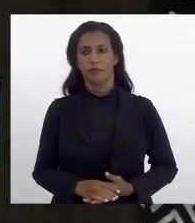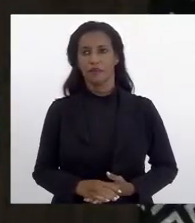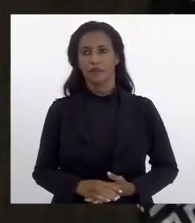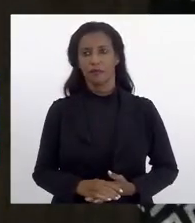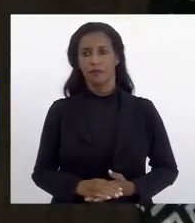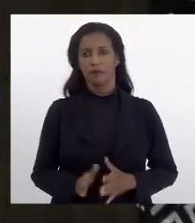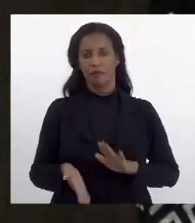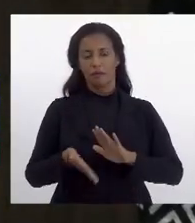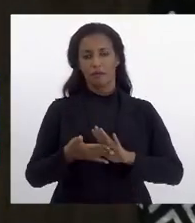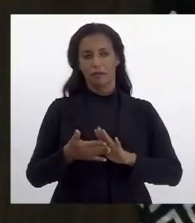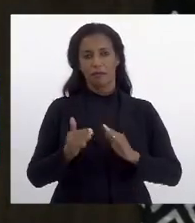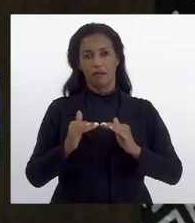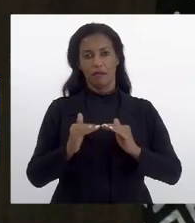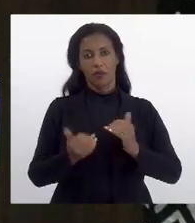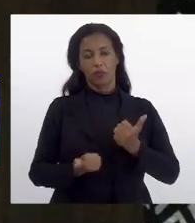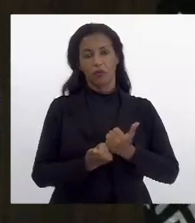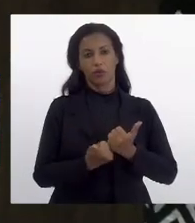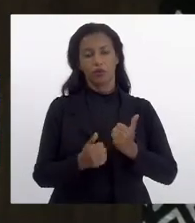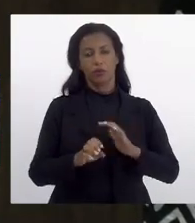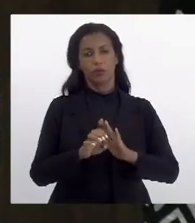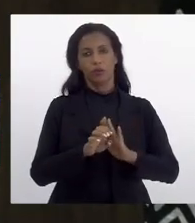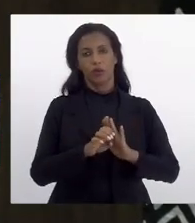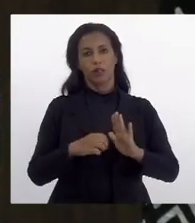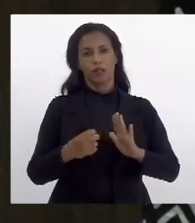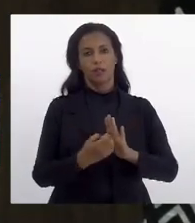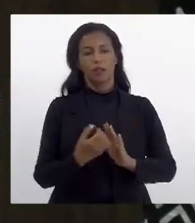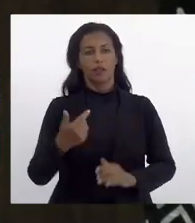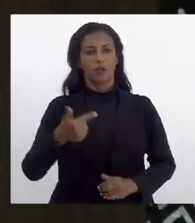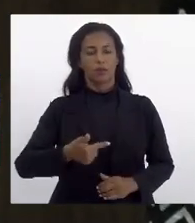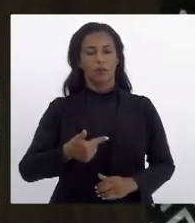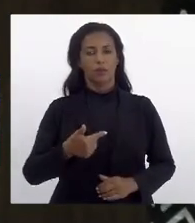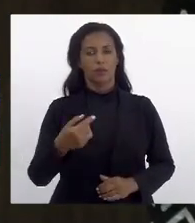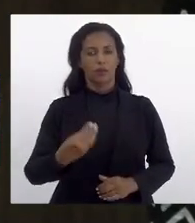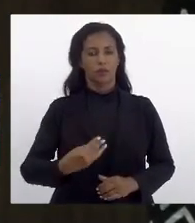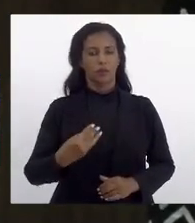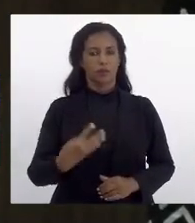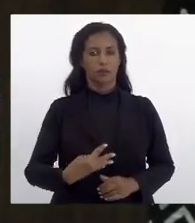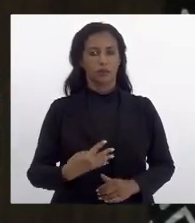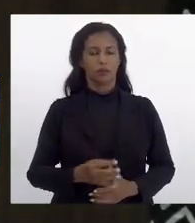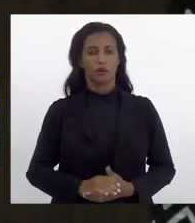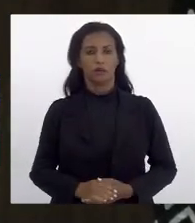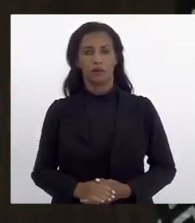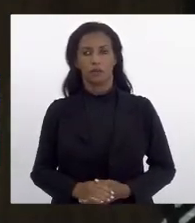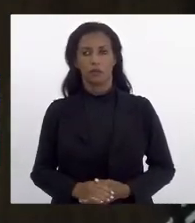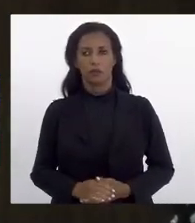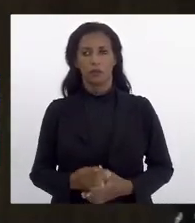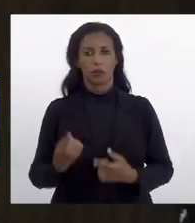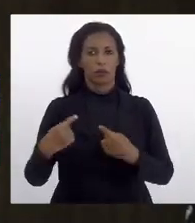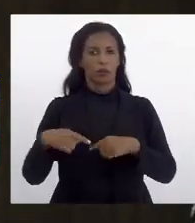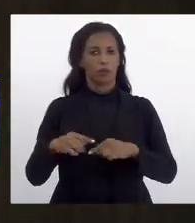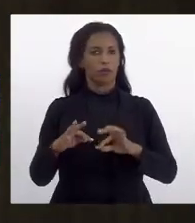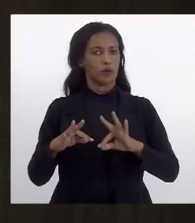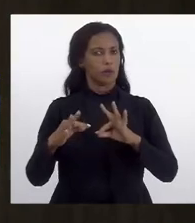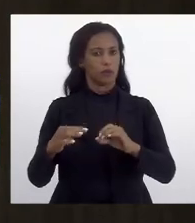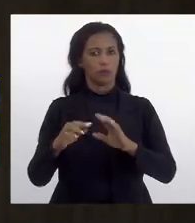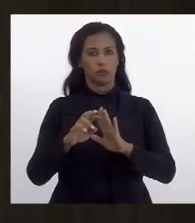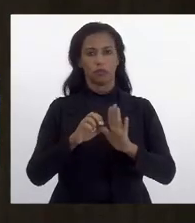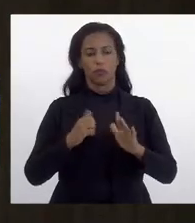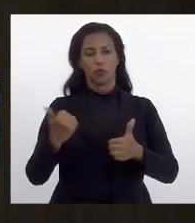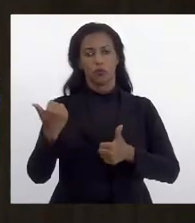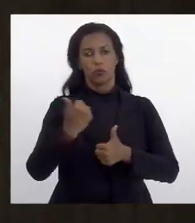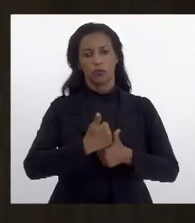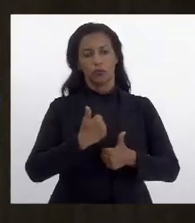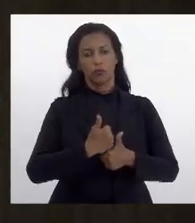O parecer é favorável com sub-emendas, emendas 2, 3 e 4. Contrário às demais emendas, concluindo por